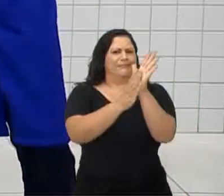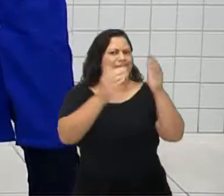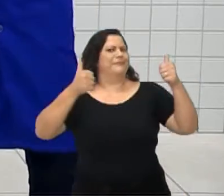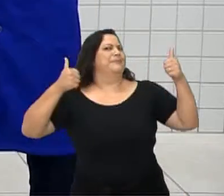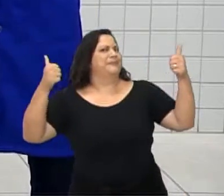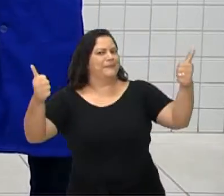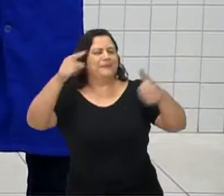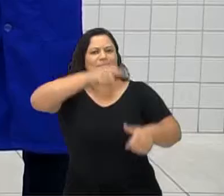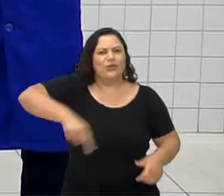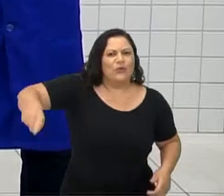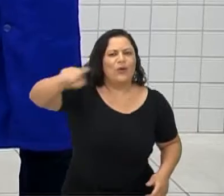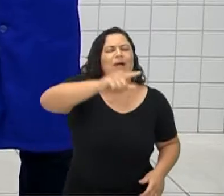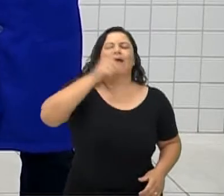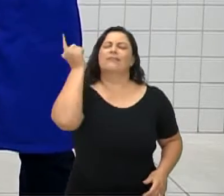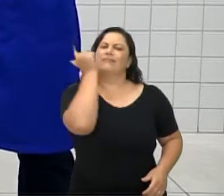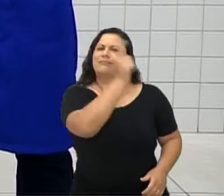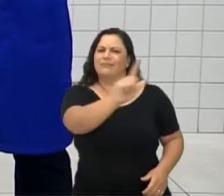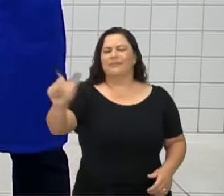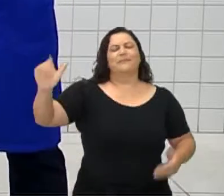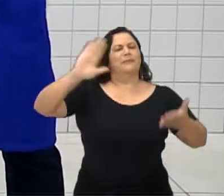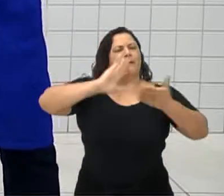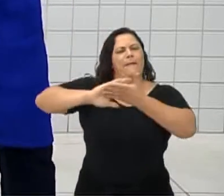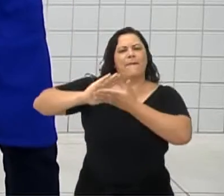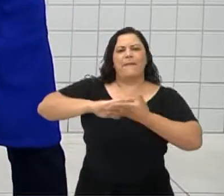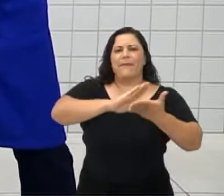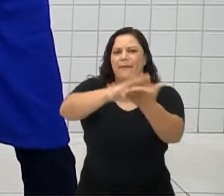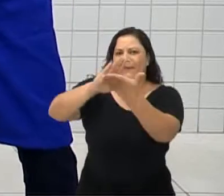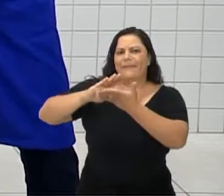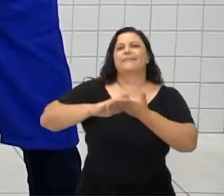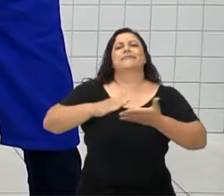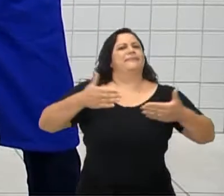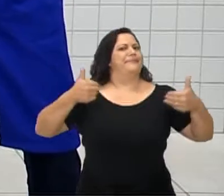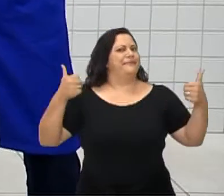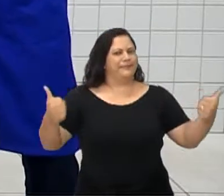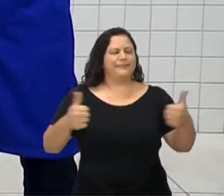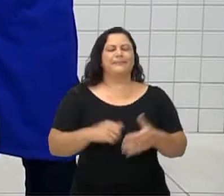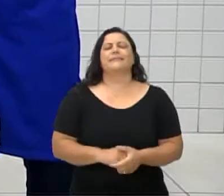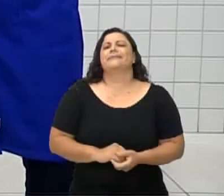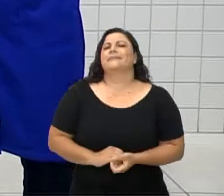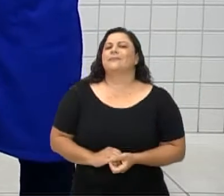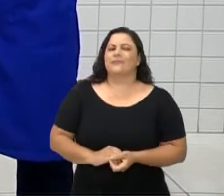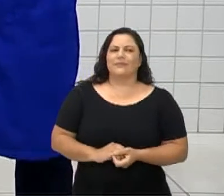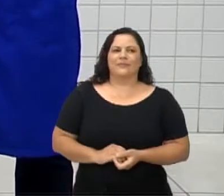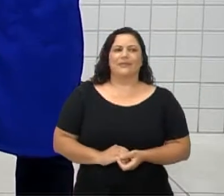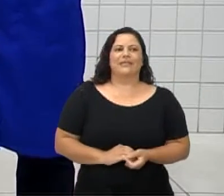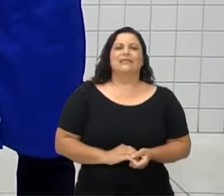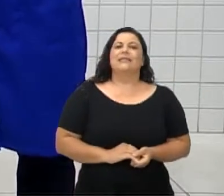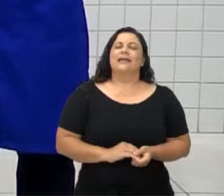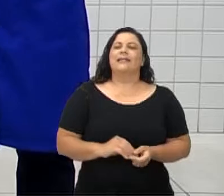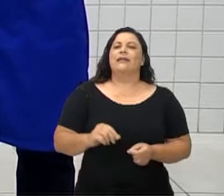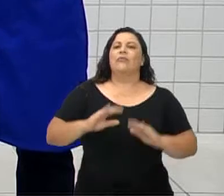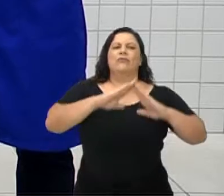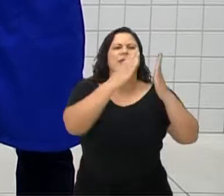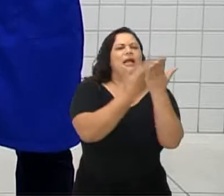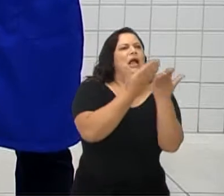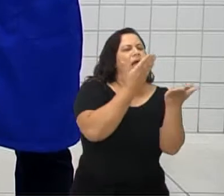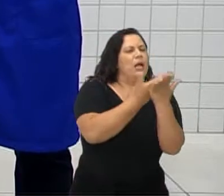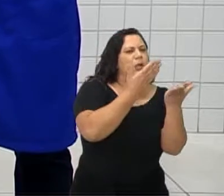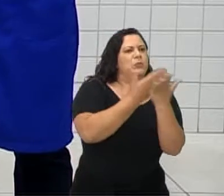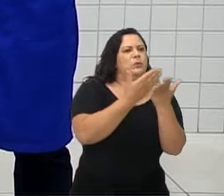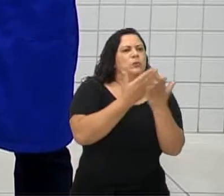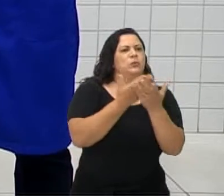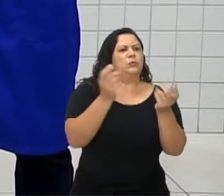Todos vocês acertaram. Estão de parabéns. O Henrique Gabriel de Oliveira Gonçalves, da Escola Estadual